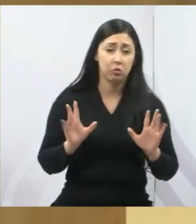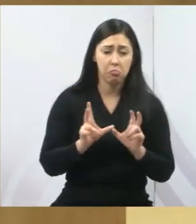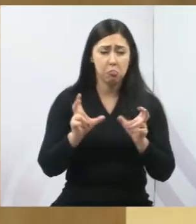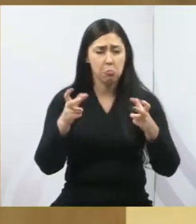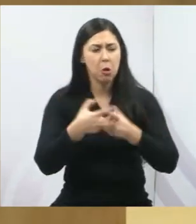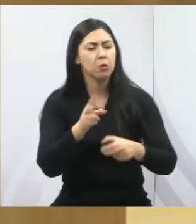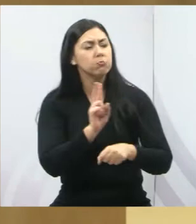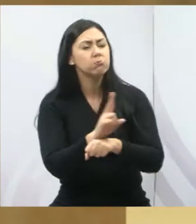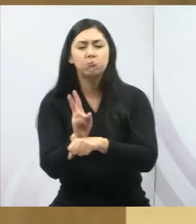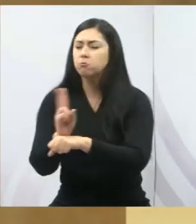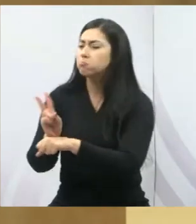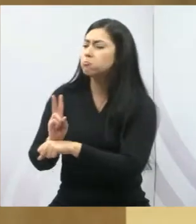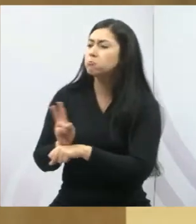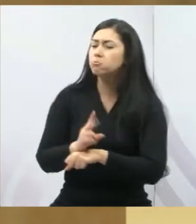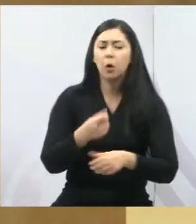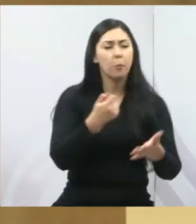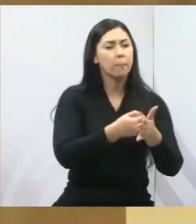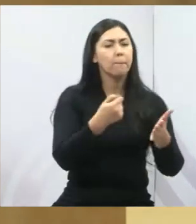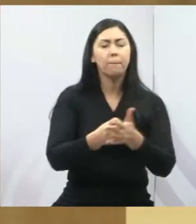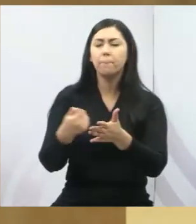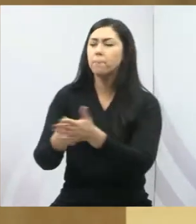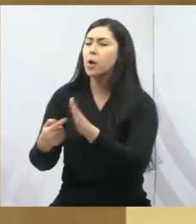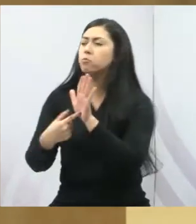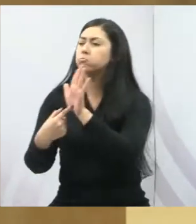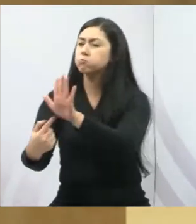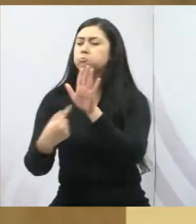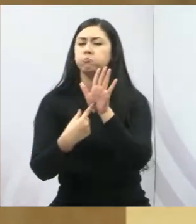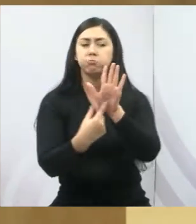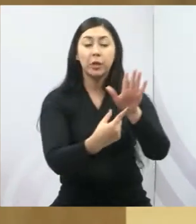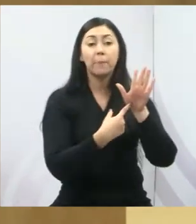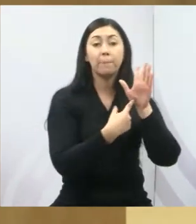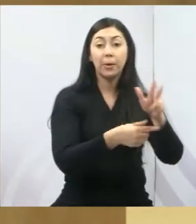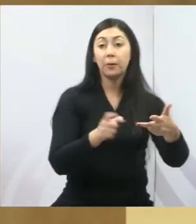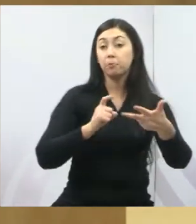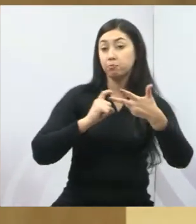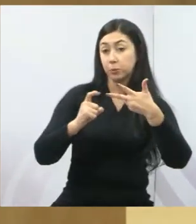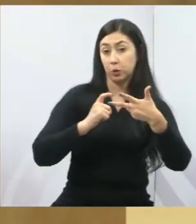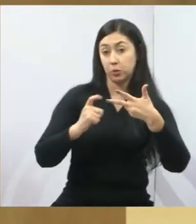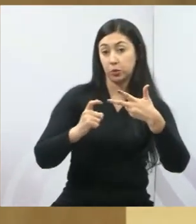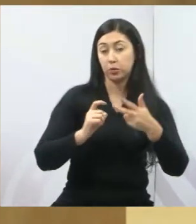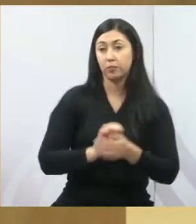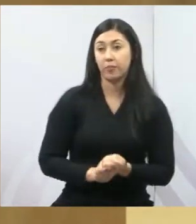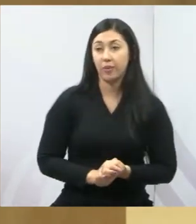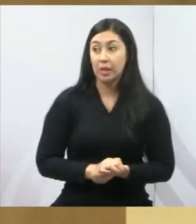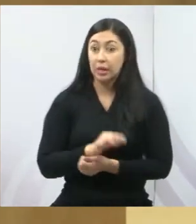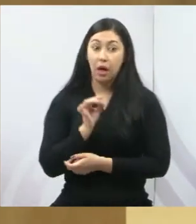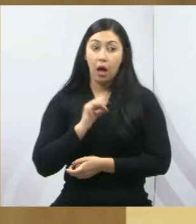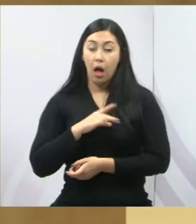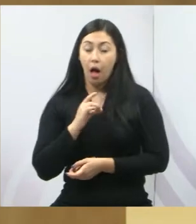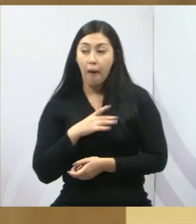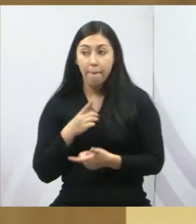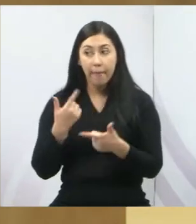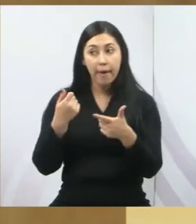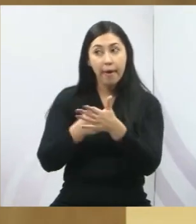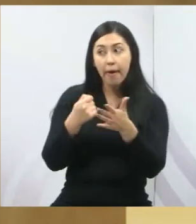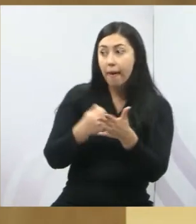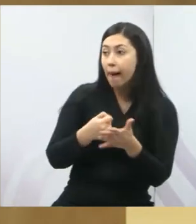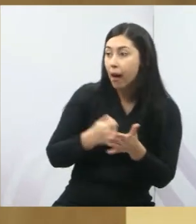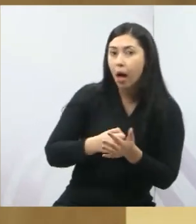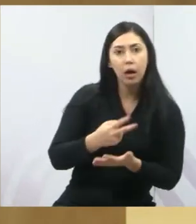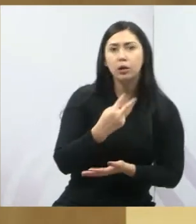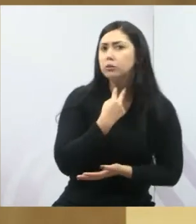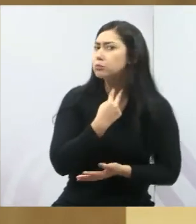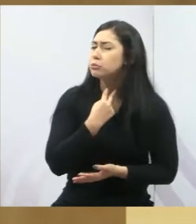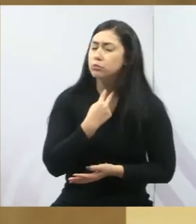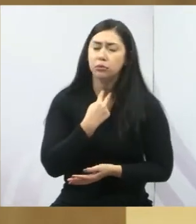fiscalização, ao mesmo tempo apontar os caminhos para o poder executivo. A gente não pode ter medo de cobrar obra, de cobrar